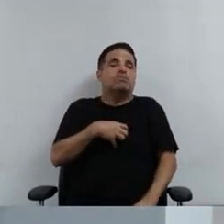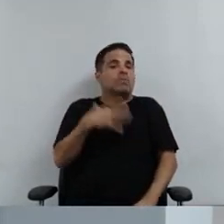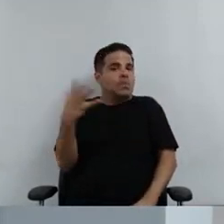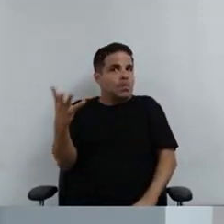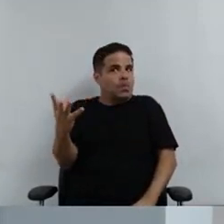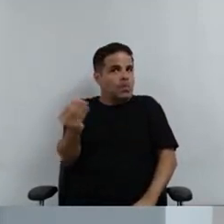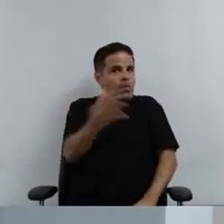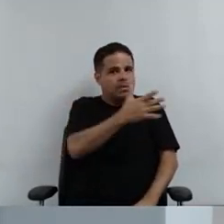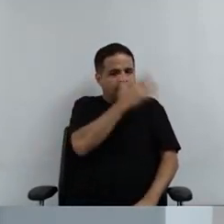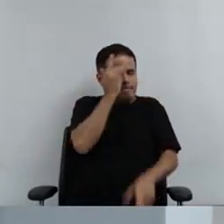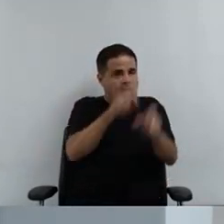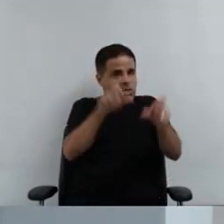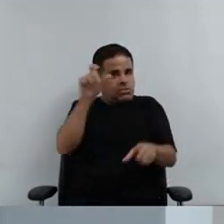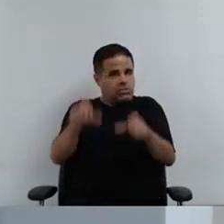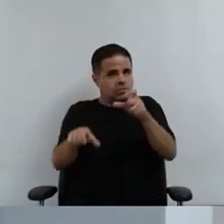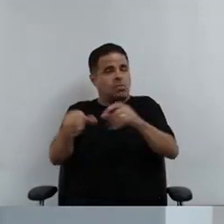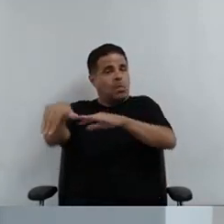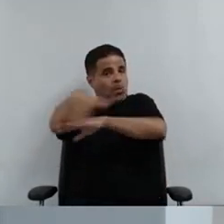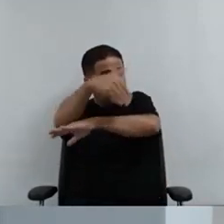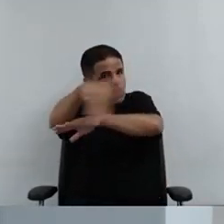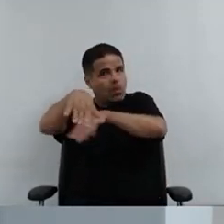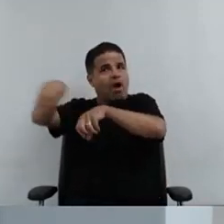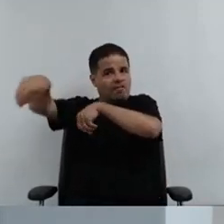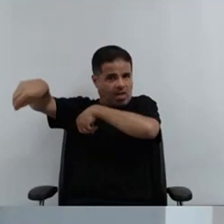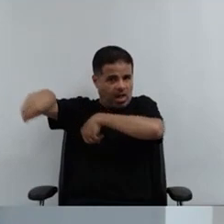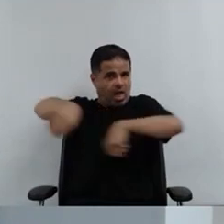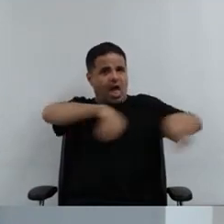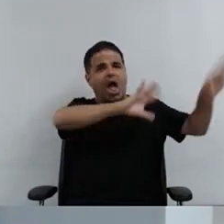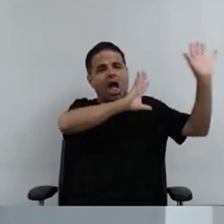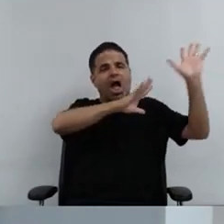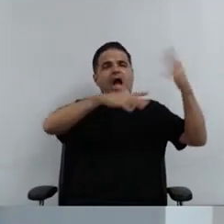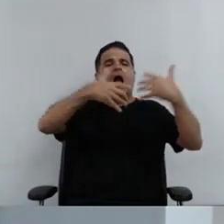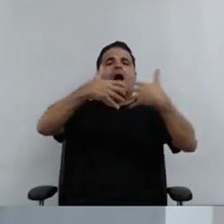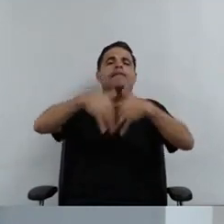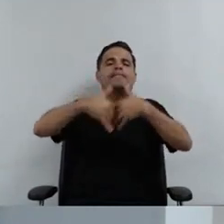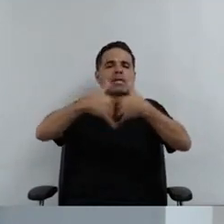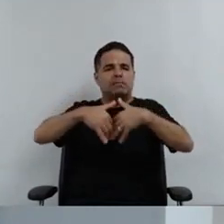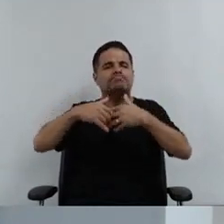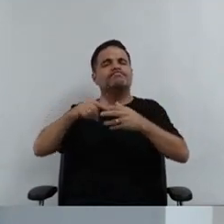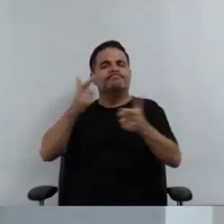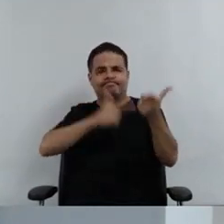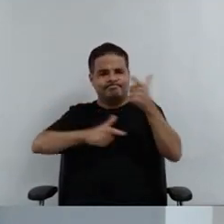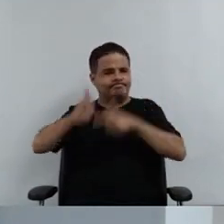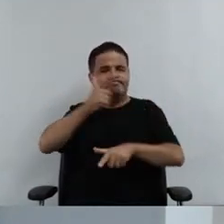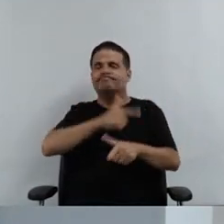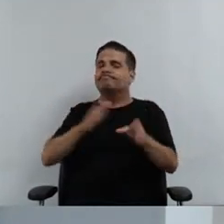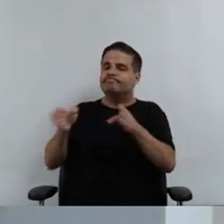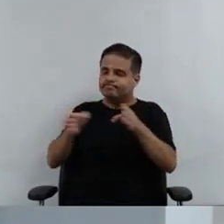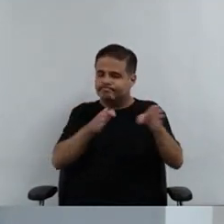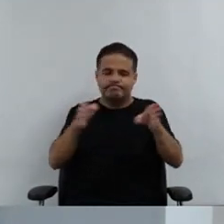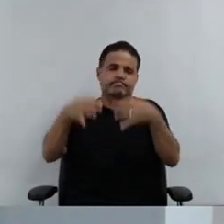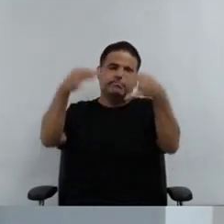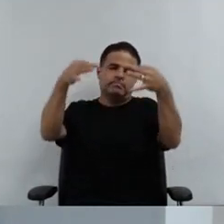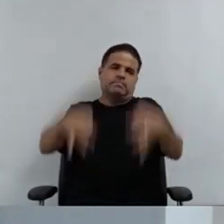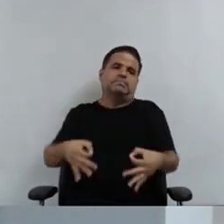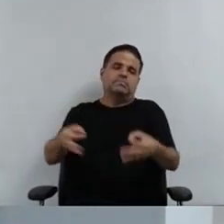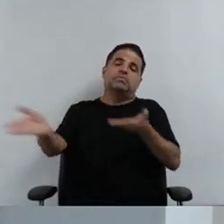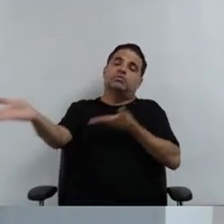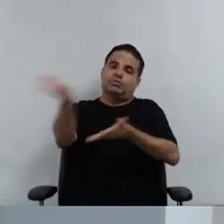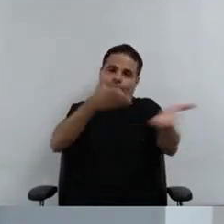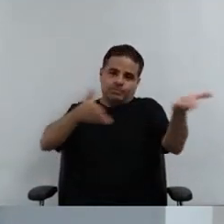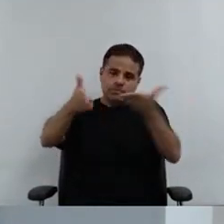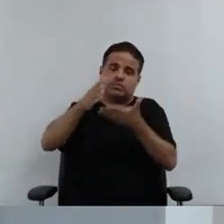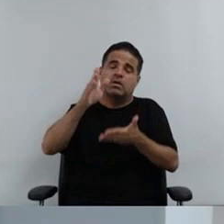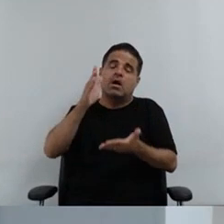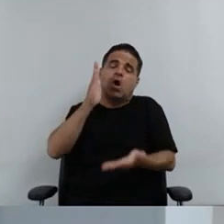muitas pessoas vão sair da rua, muitas pessoas vão sair dos equipamentos, e eu acredito que dessa forma, sim, está no caminho certo, eu queria compartilhar aqui,